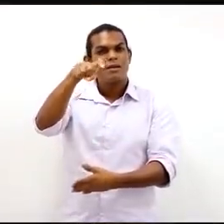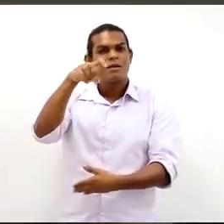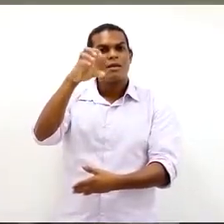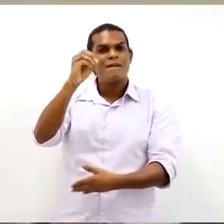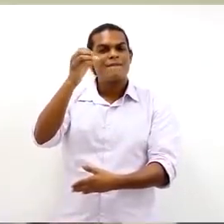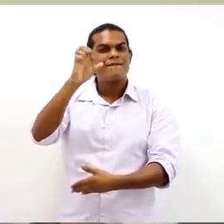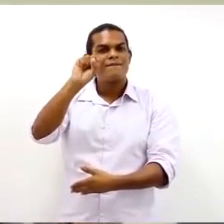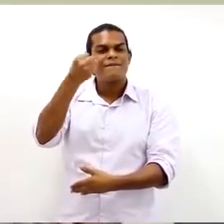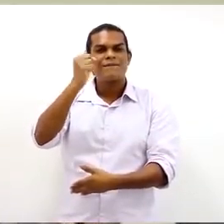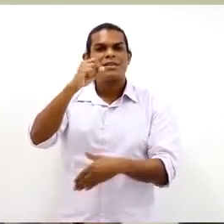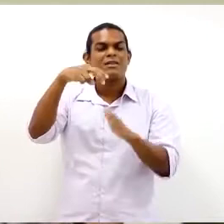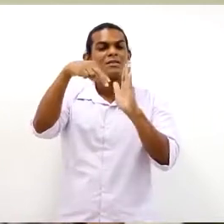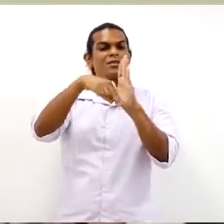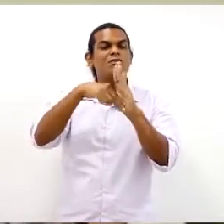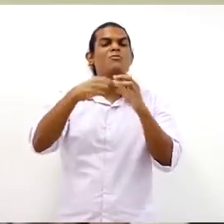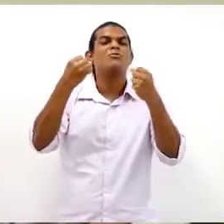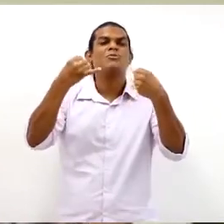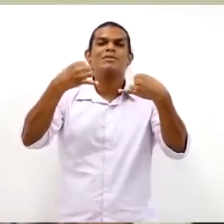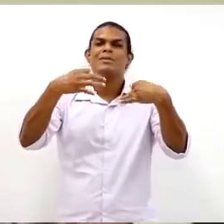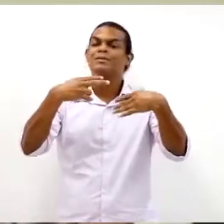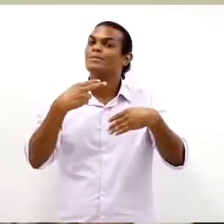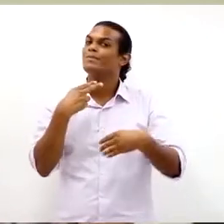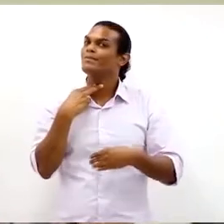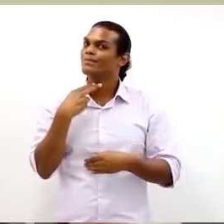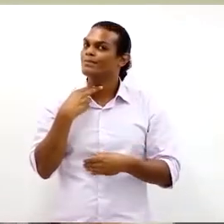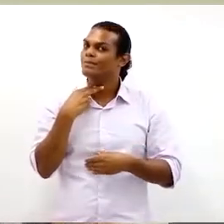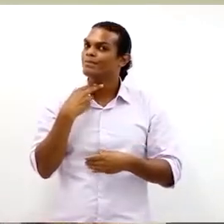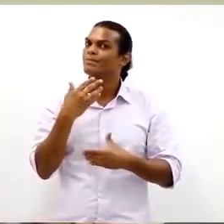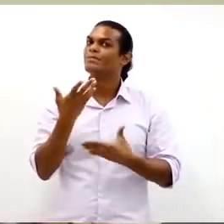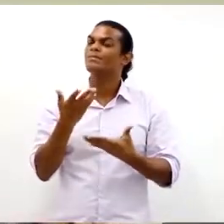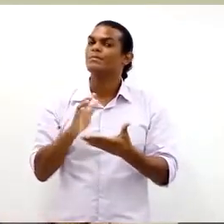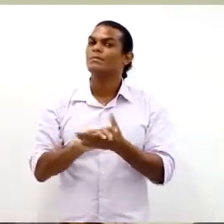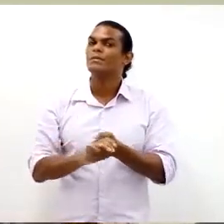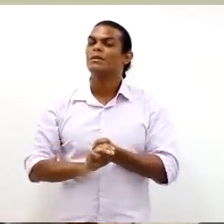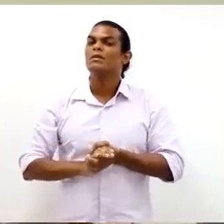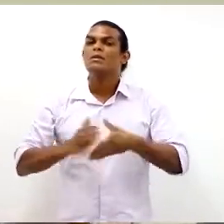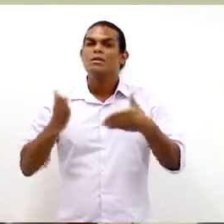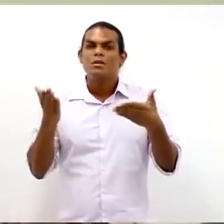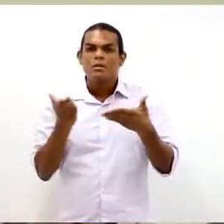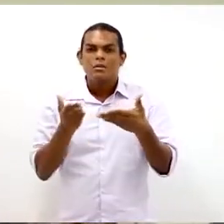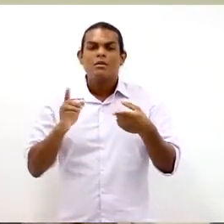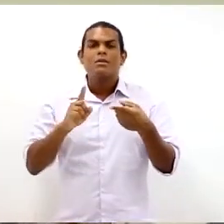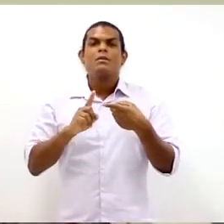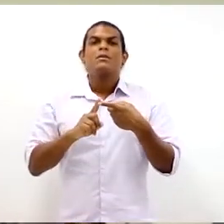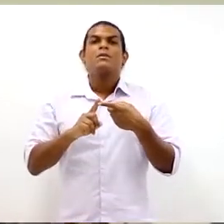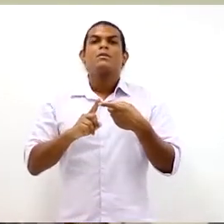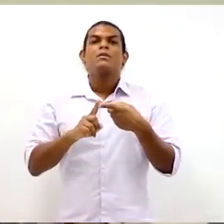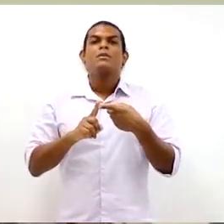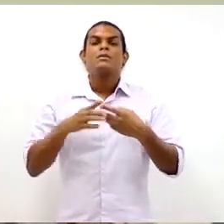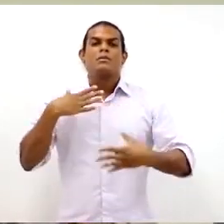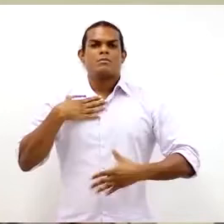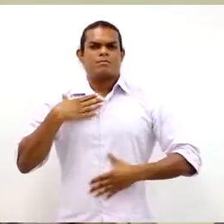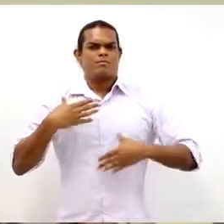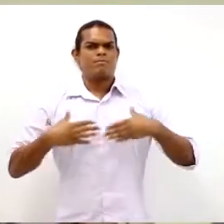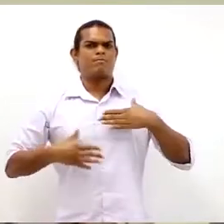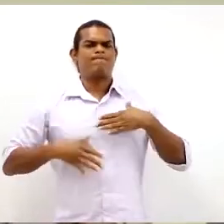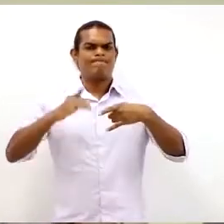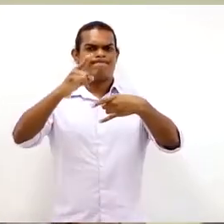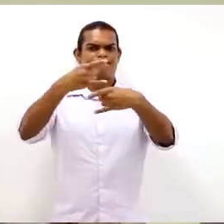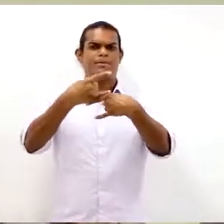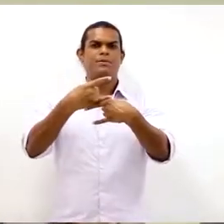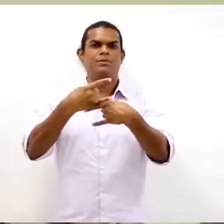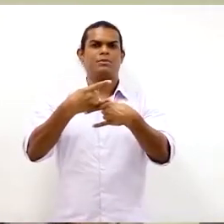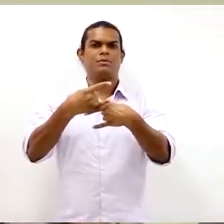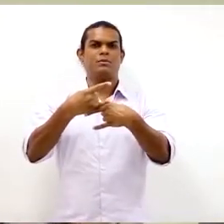existir. Bom, falamos até agora das posturas do maquinário, na verdade. Vamos falar agora em quatro outros